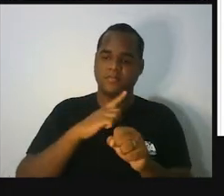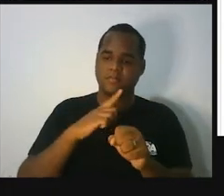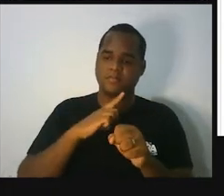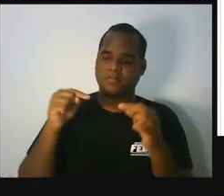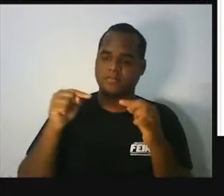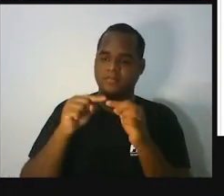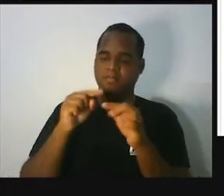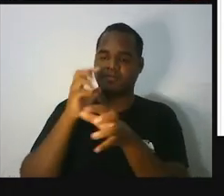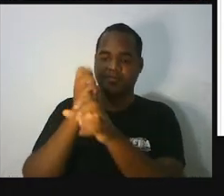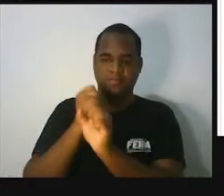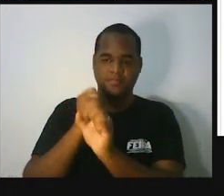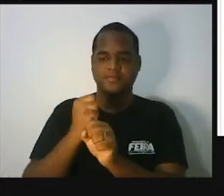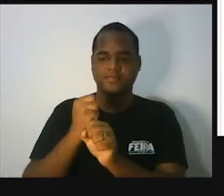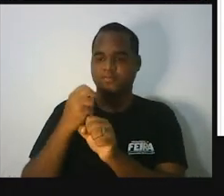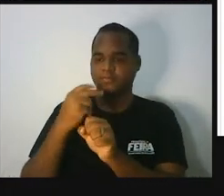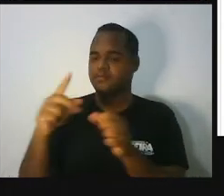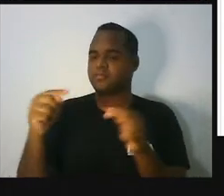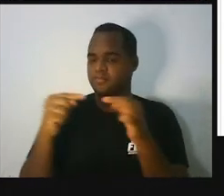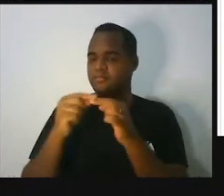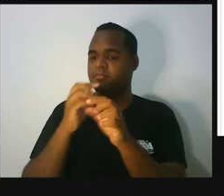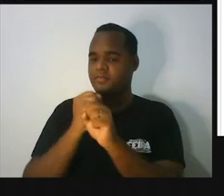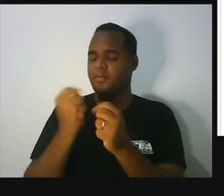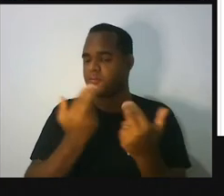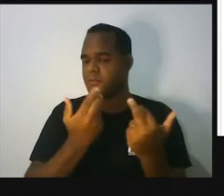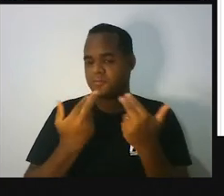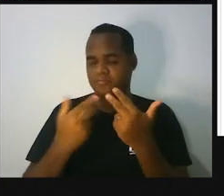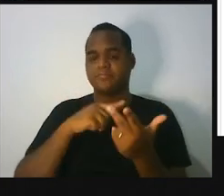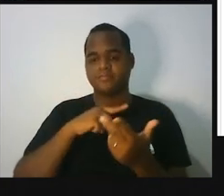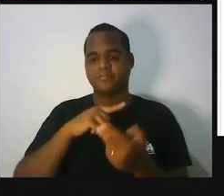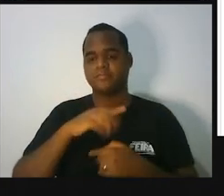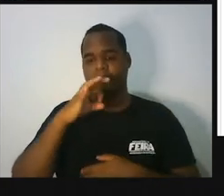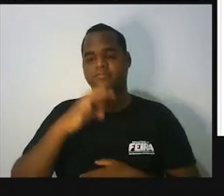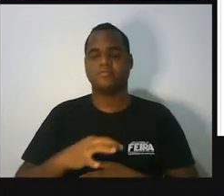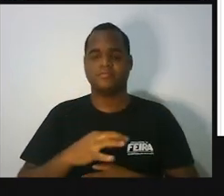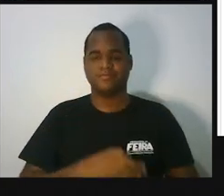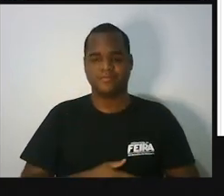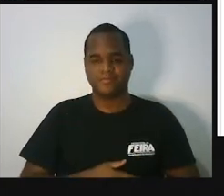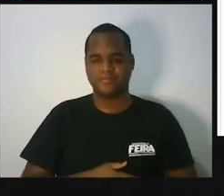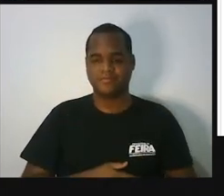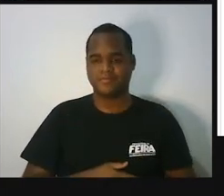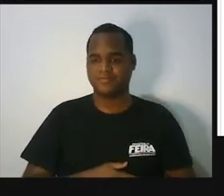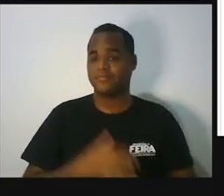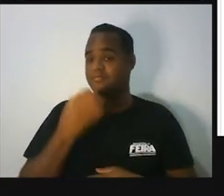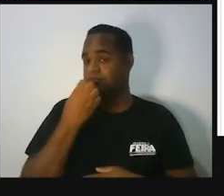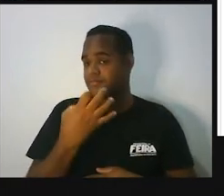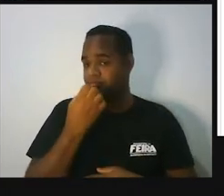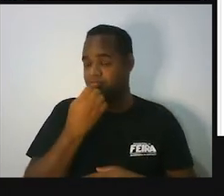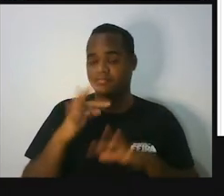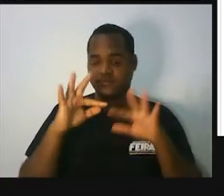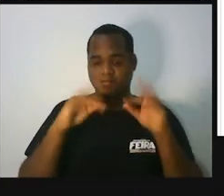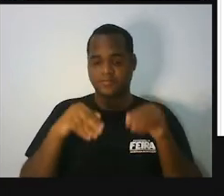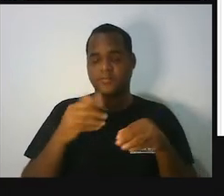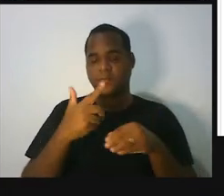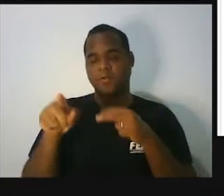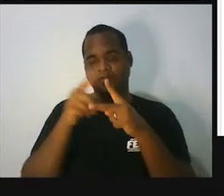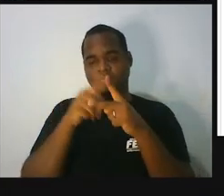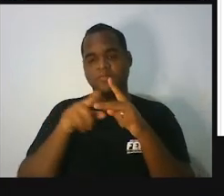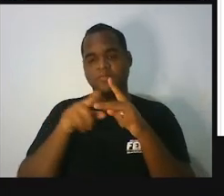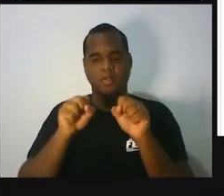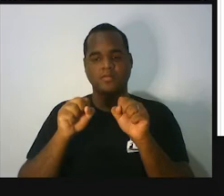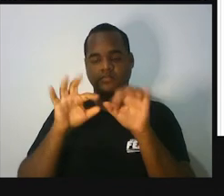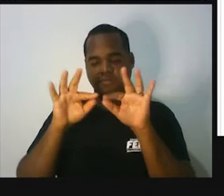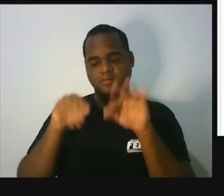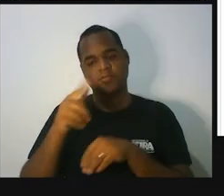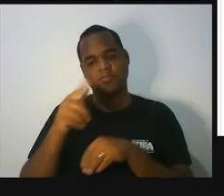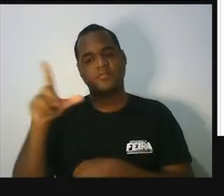isósceles, eles têm a mesma medida. Certo? Bom, e vamos medir o último ângulo interno desse